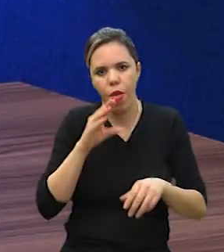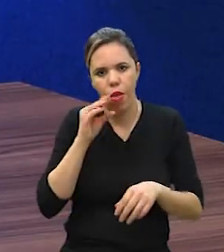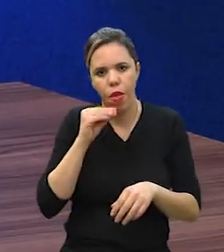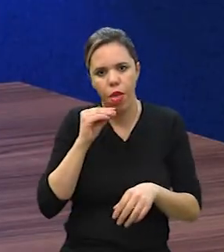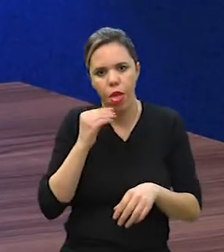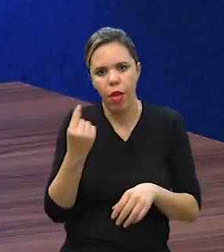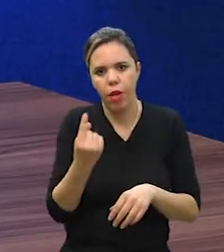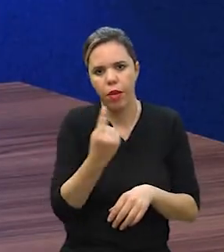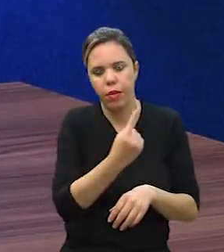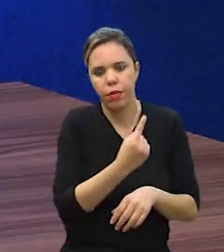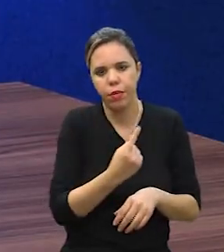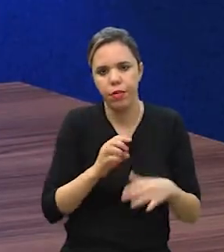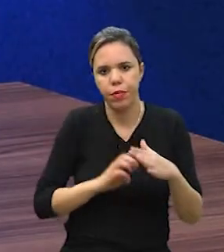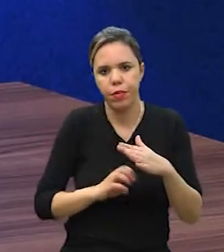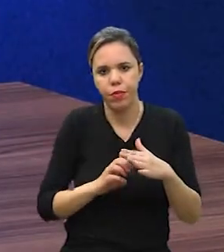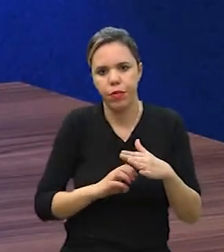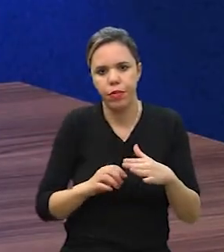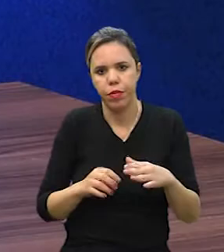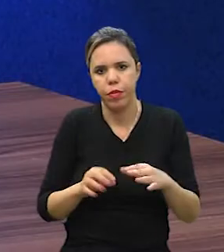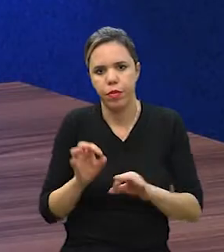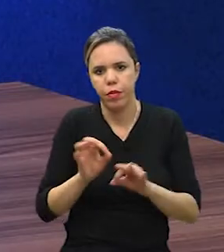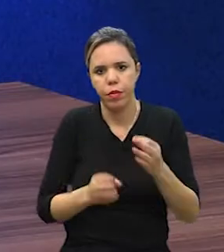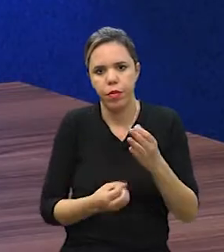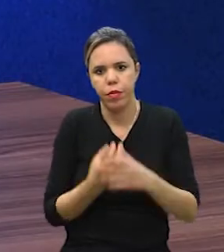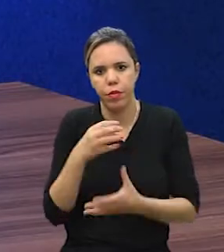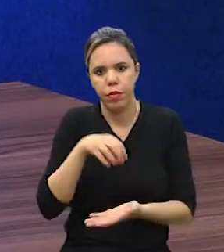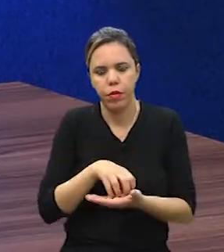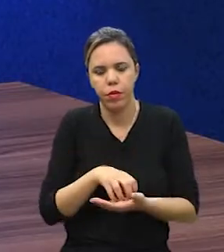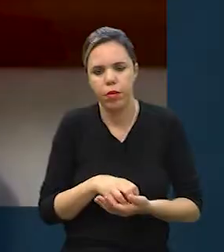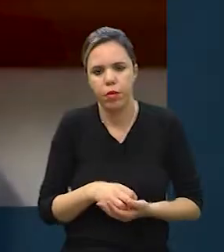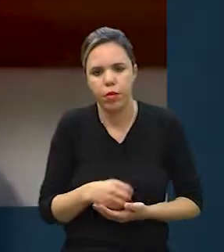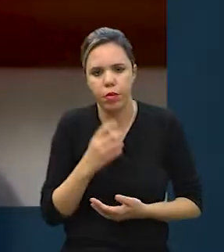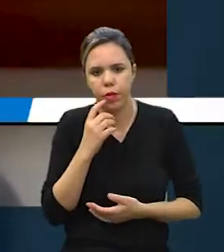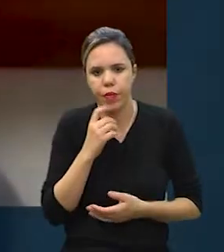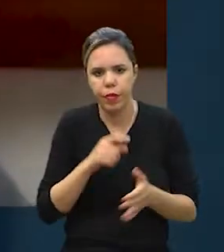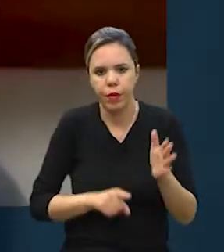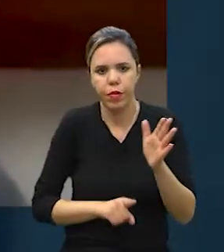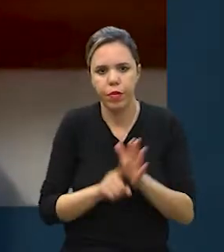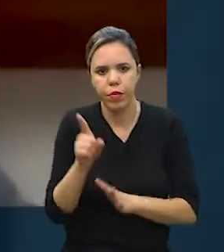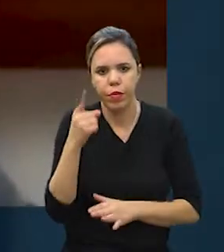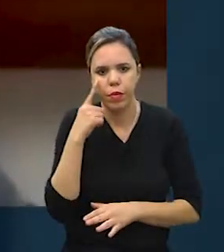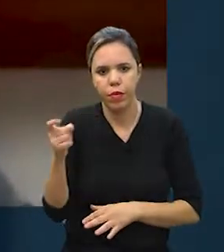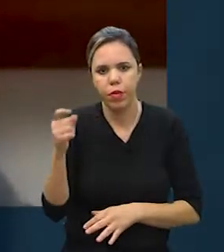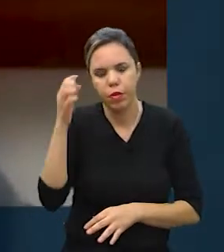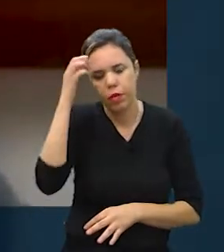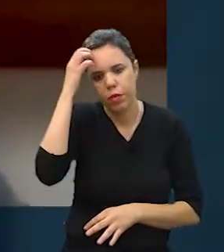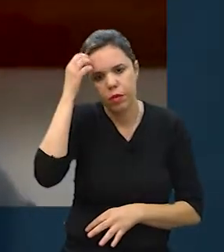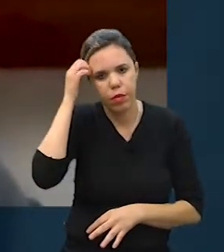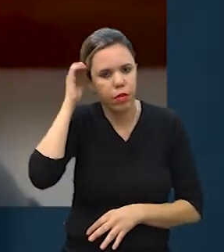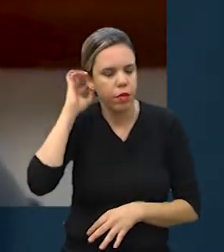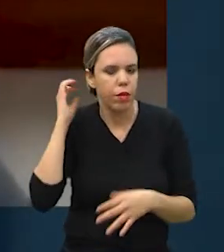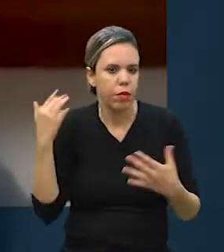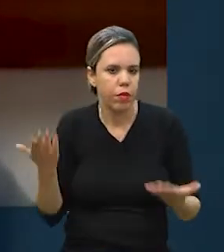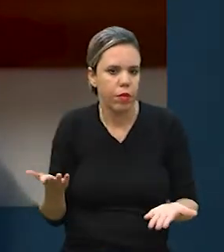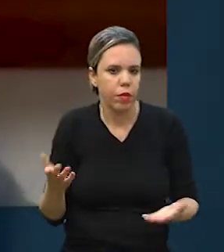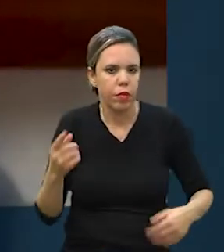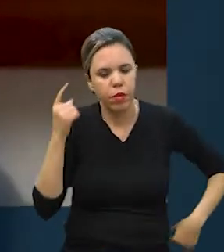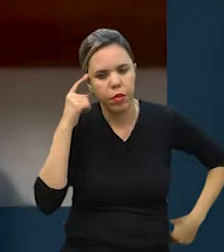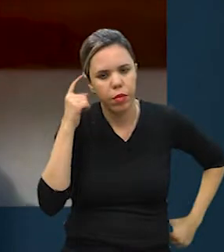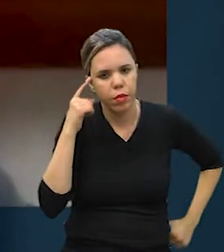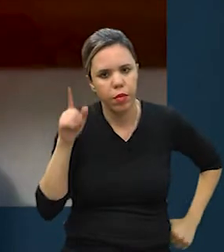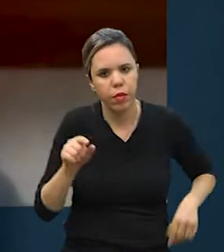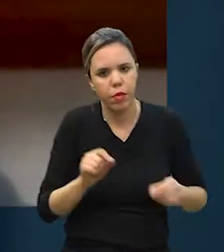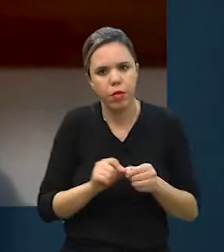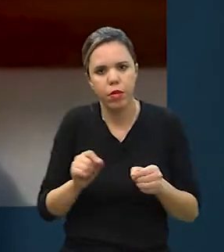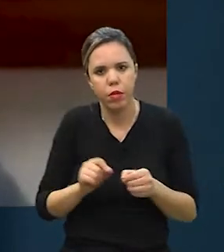colaboradores, cada um de uma empresa, para formar esse núcleo? Essa pergunta é bastante interessante. Quando a gente